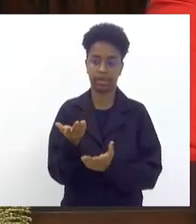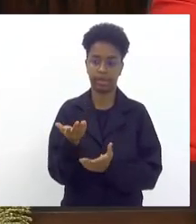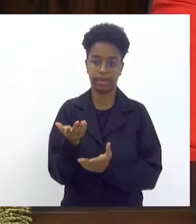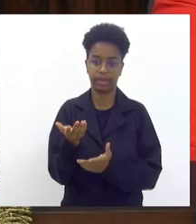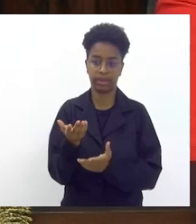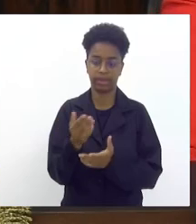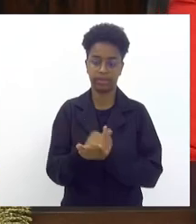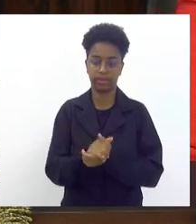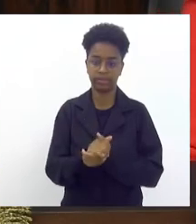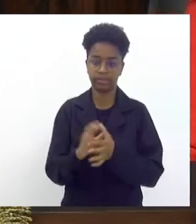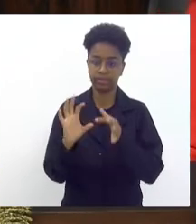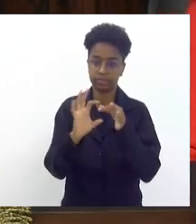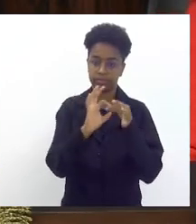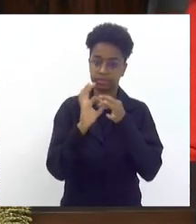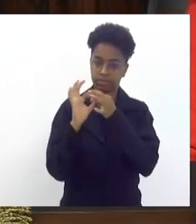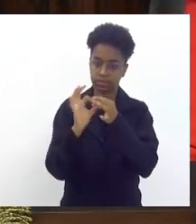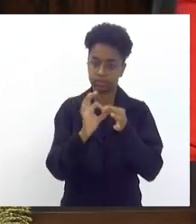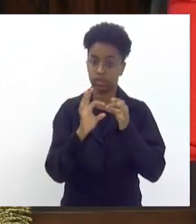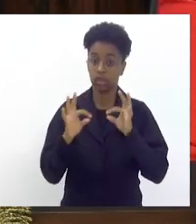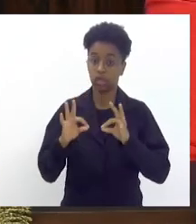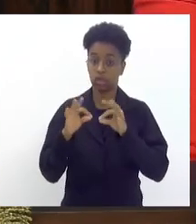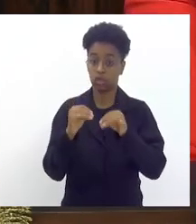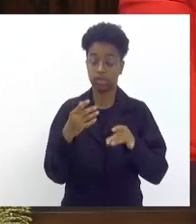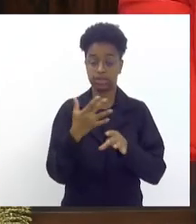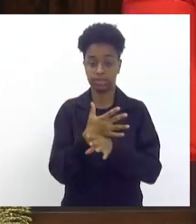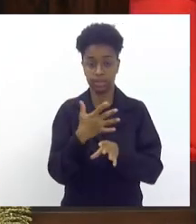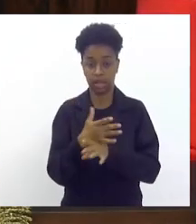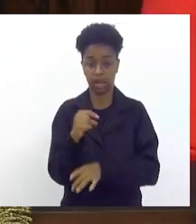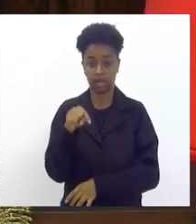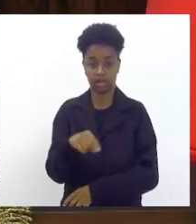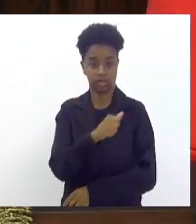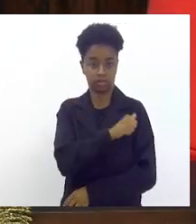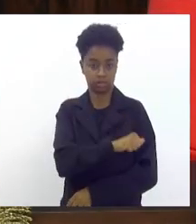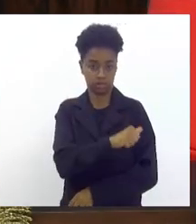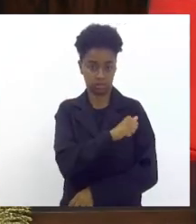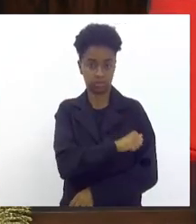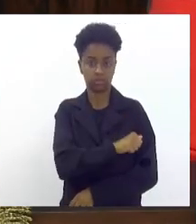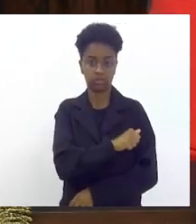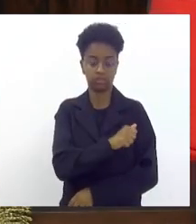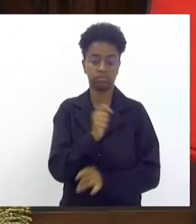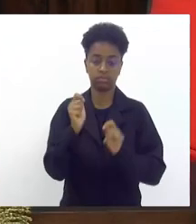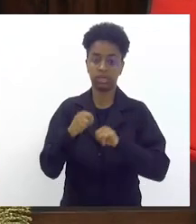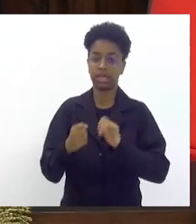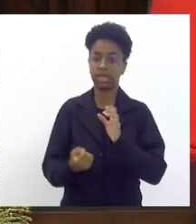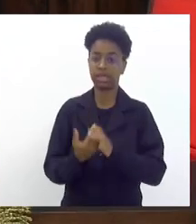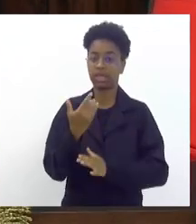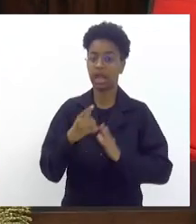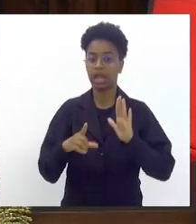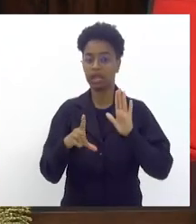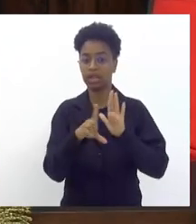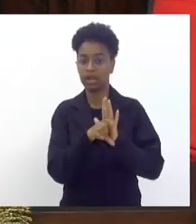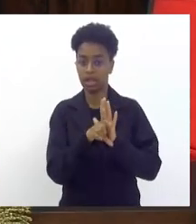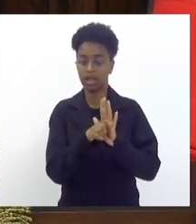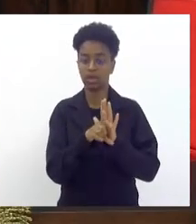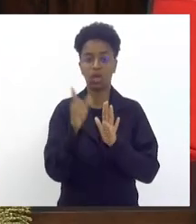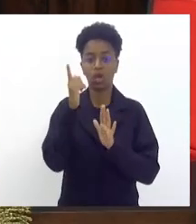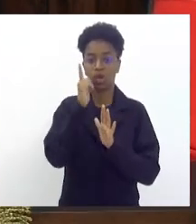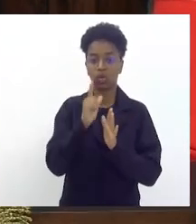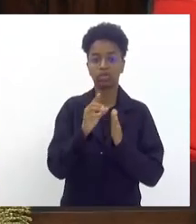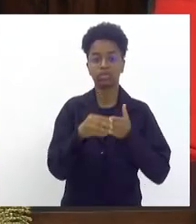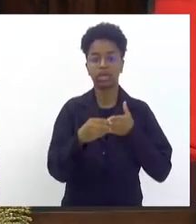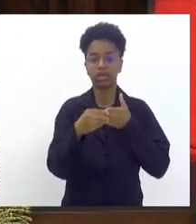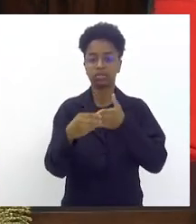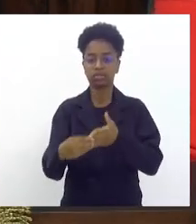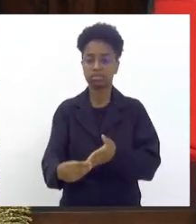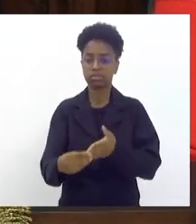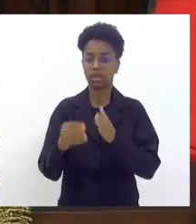a unidade com todos os municípios do estado do Rio de Janeiro para criar uma legislação que possa nortear